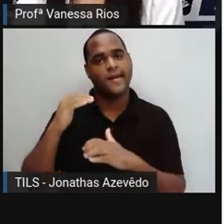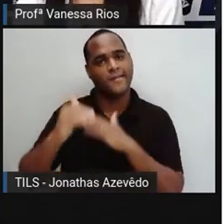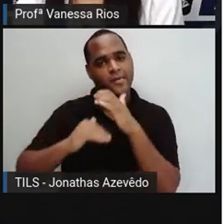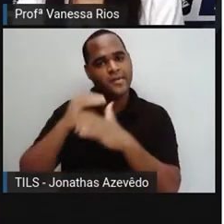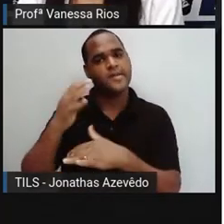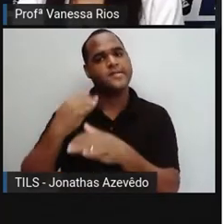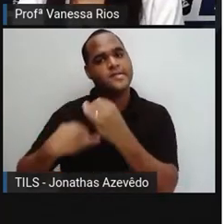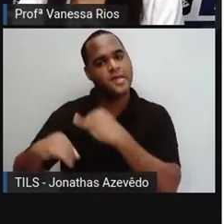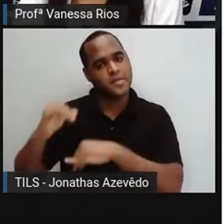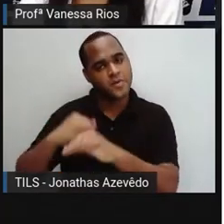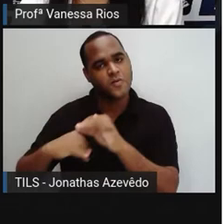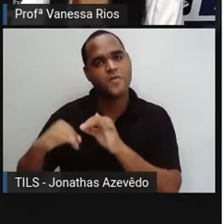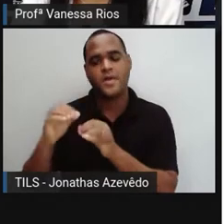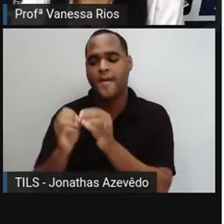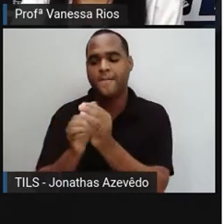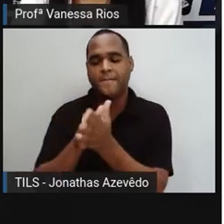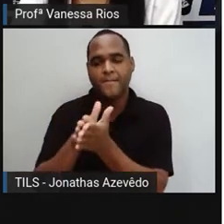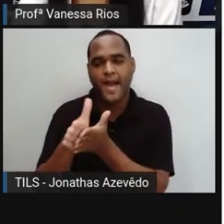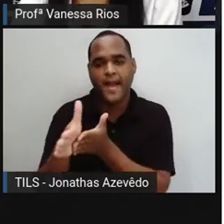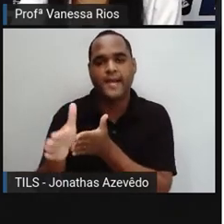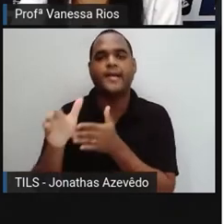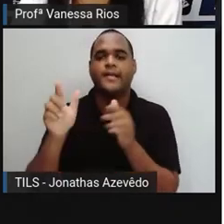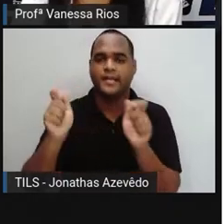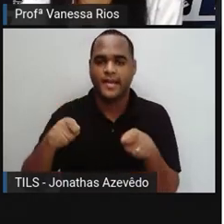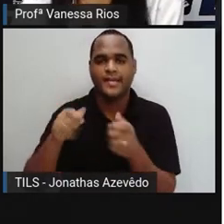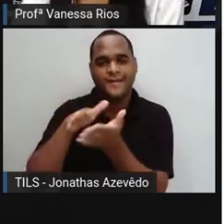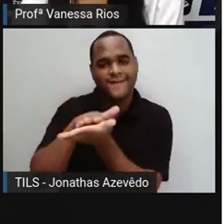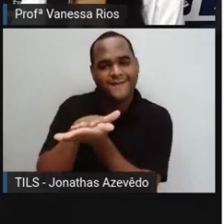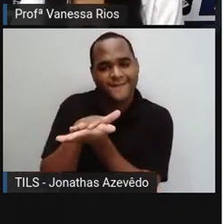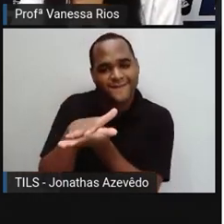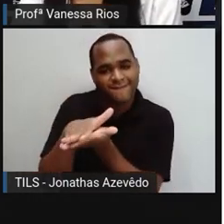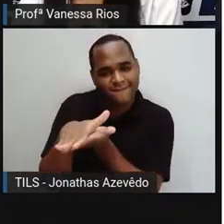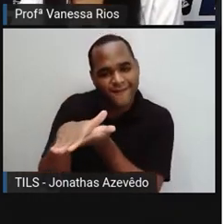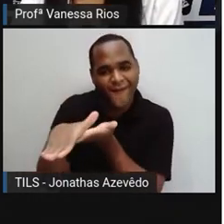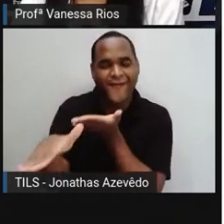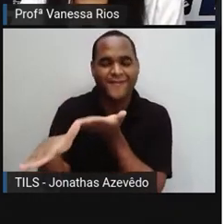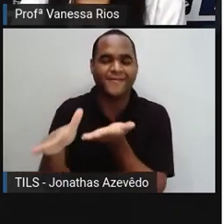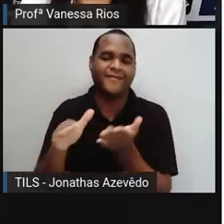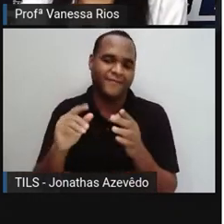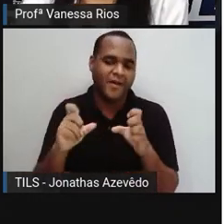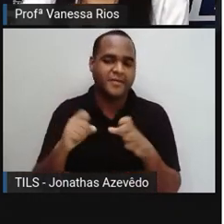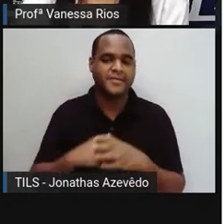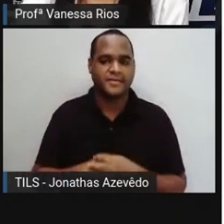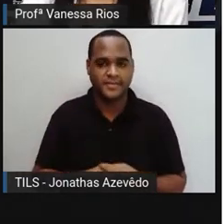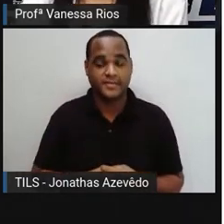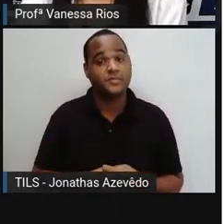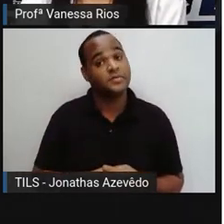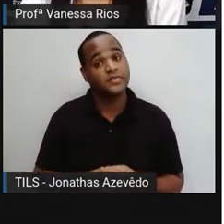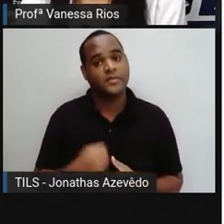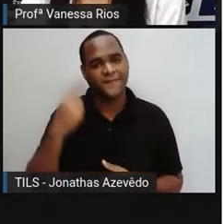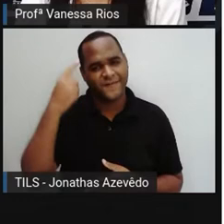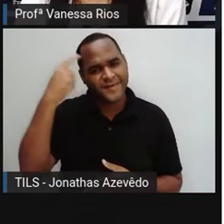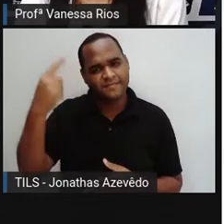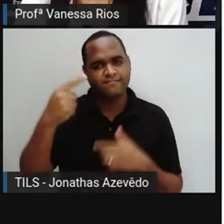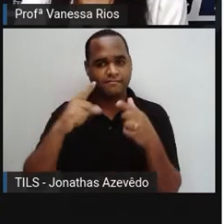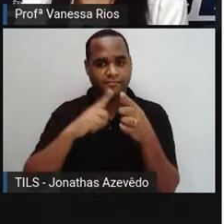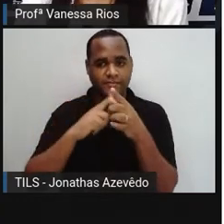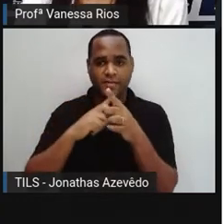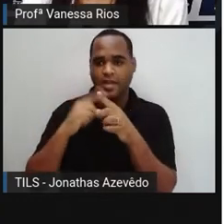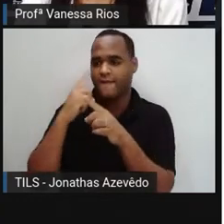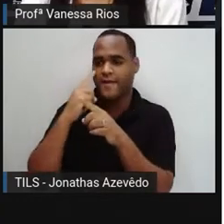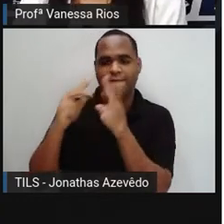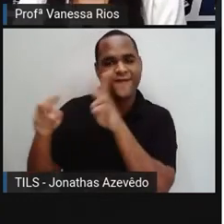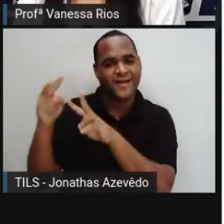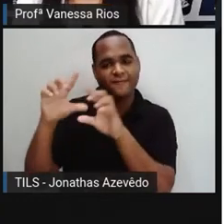químico de produção da foto, não é? Da fotografia, no qual há aí a captação da